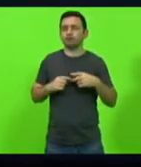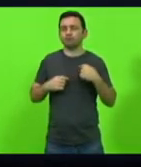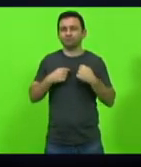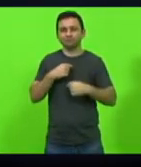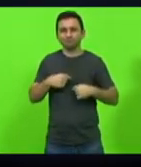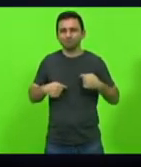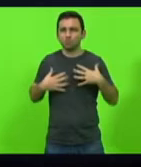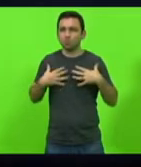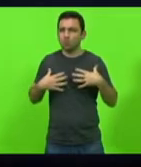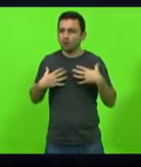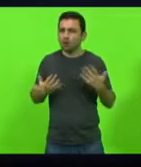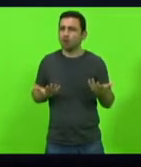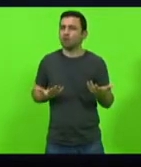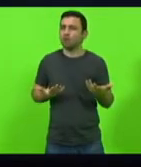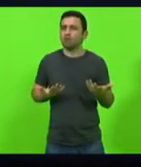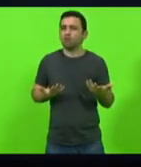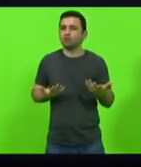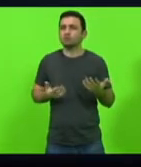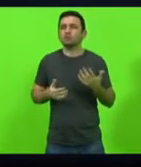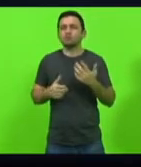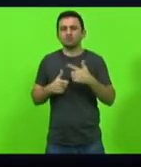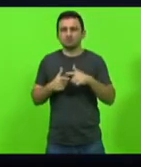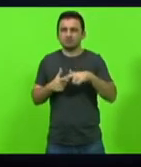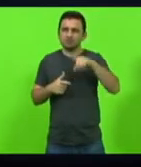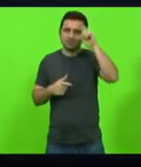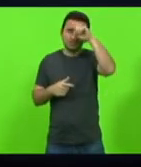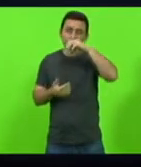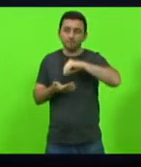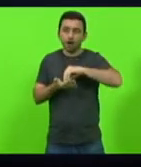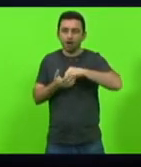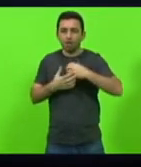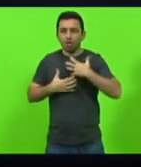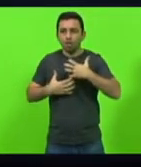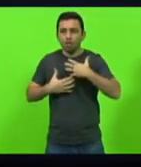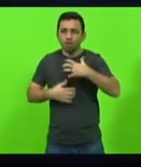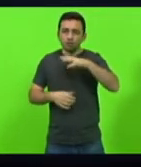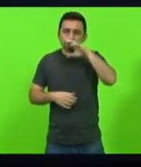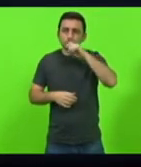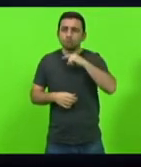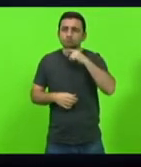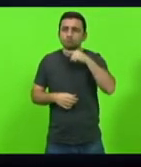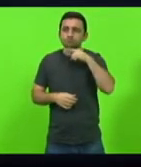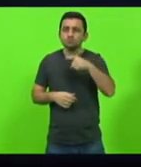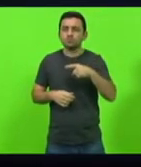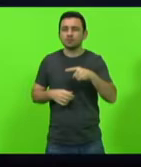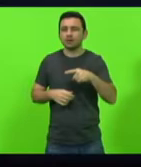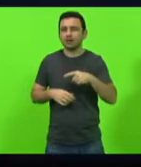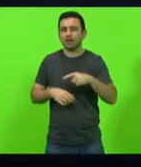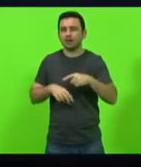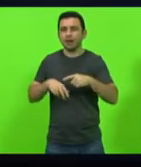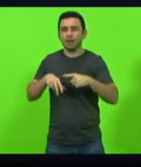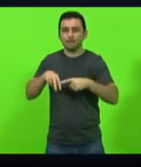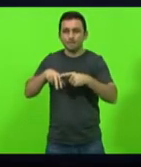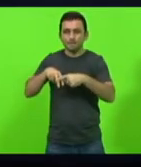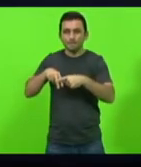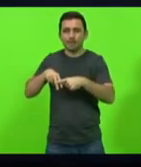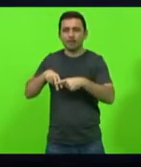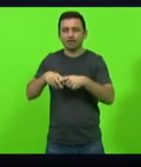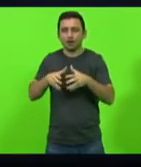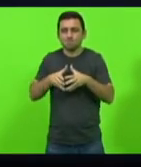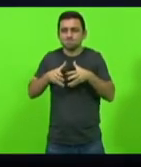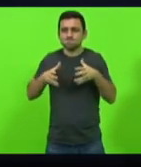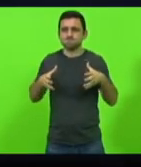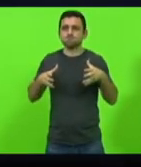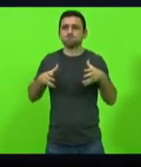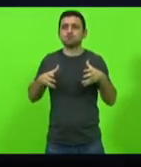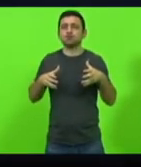uma situação bem complicada a sensação de falta de ar inchamento nas pernas então é importante nobres colegas que as